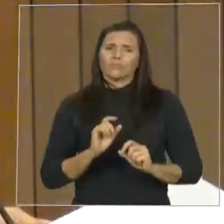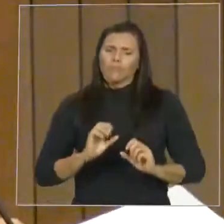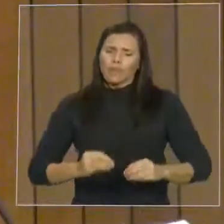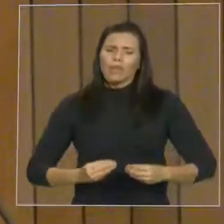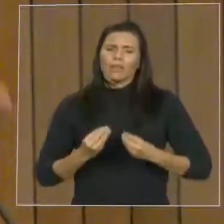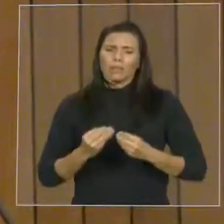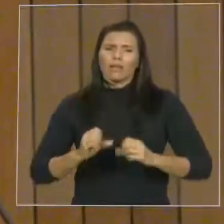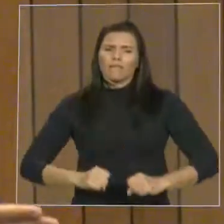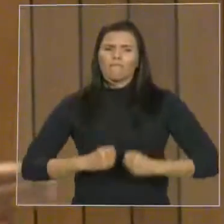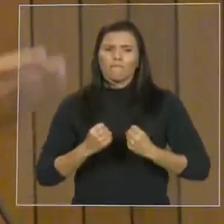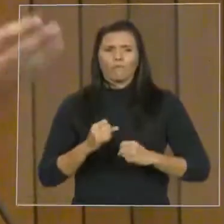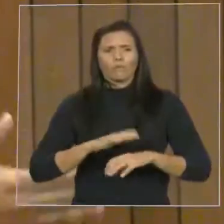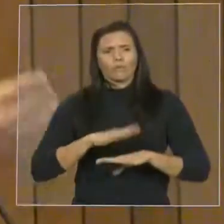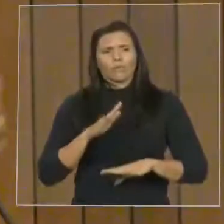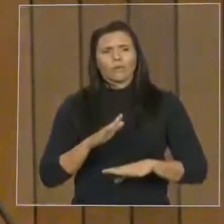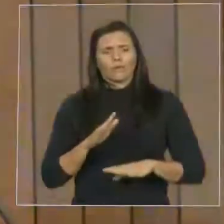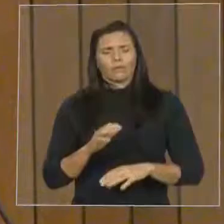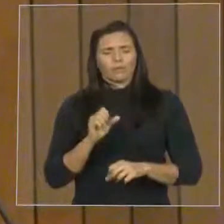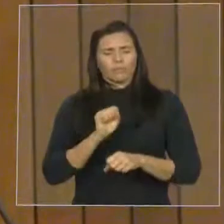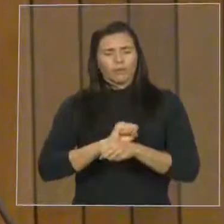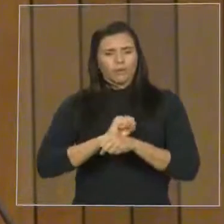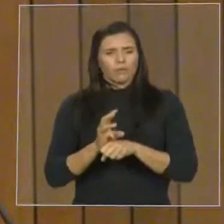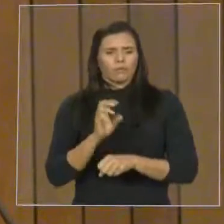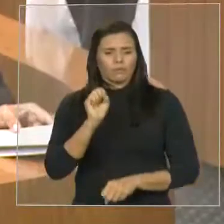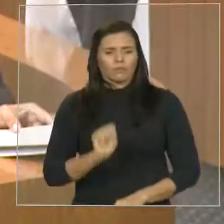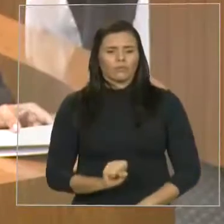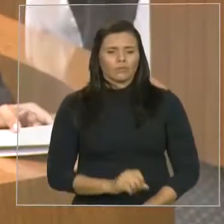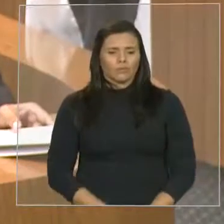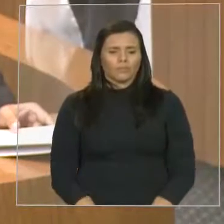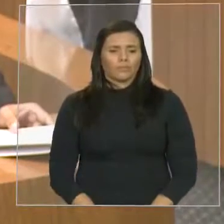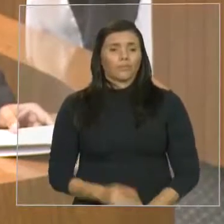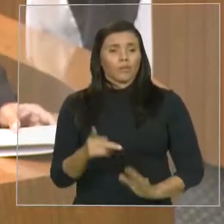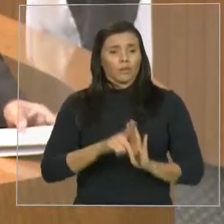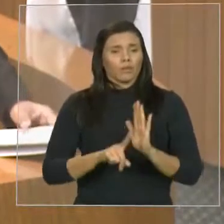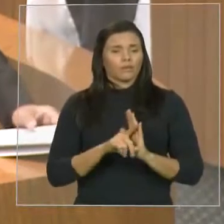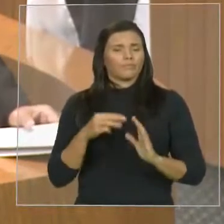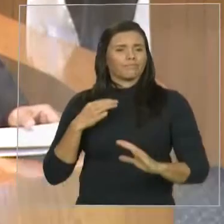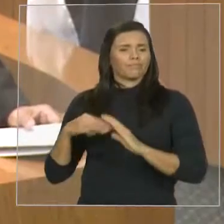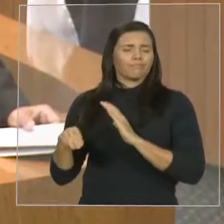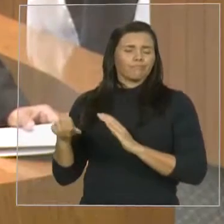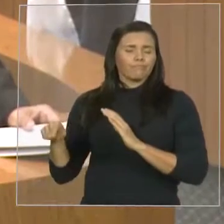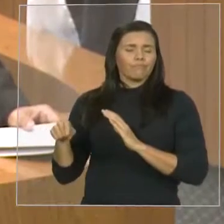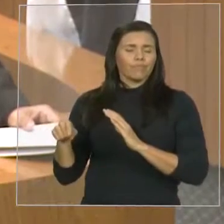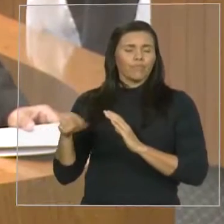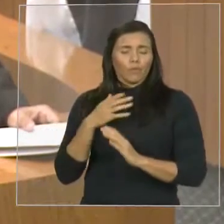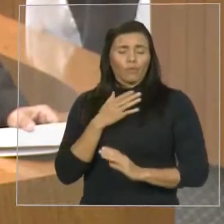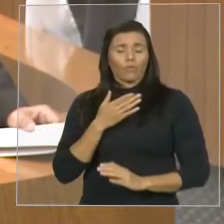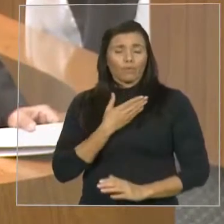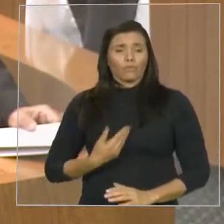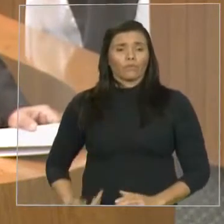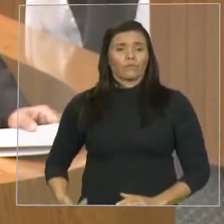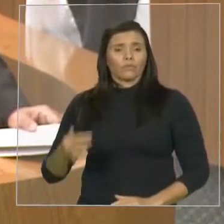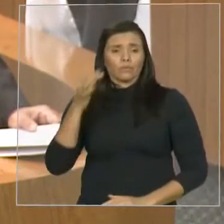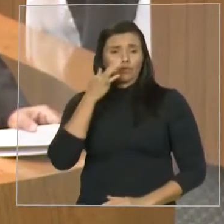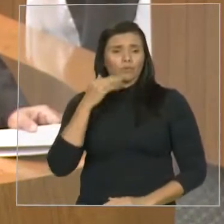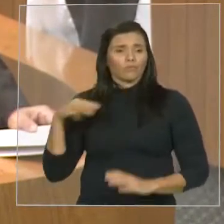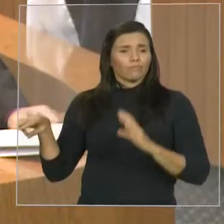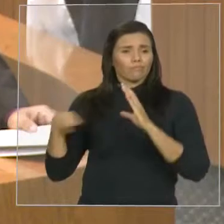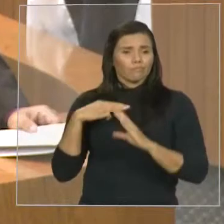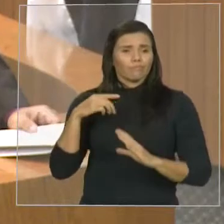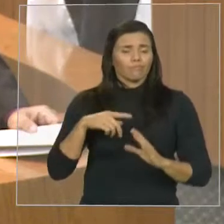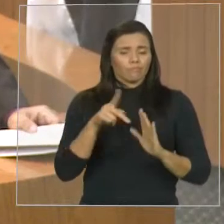aprovamos, enviado pelo governador Flavidino, cria-se a estrutura administrativa